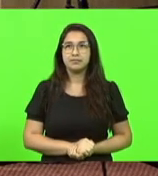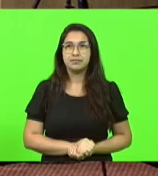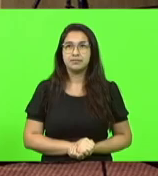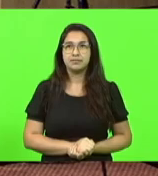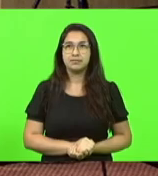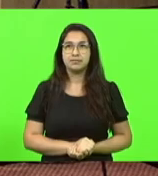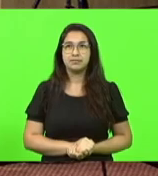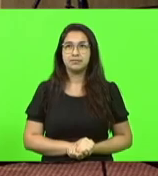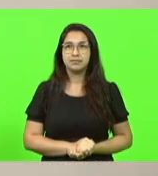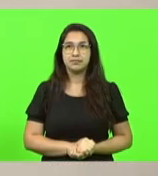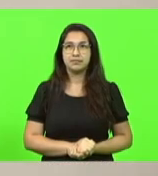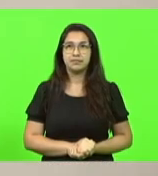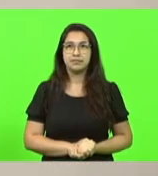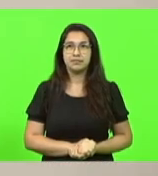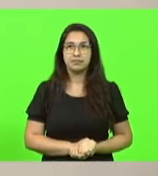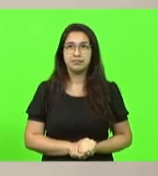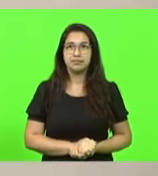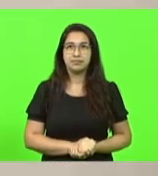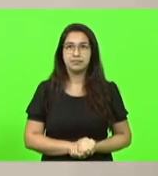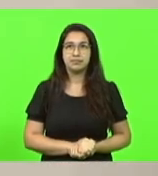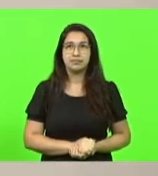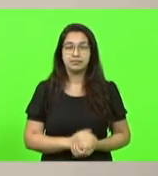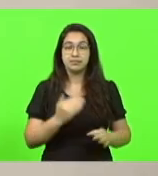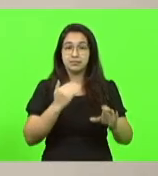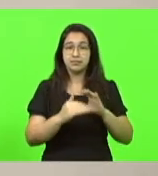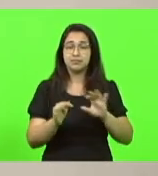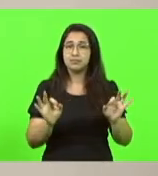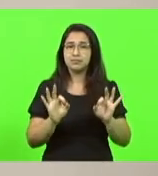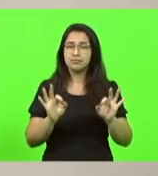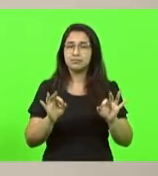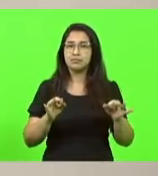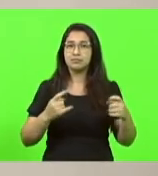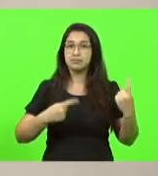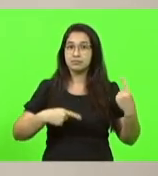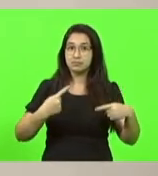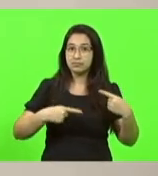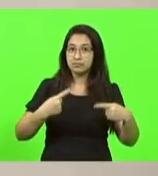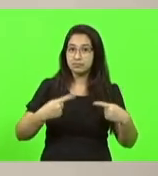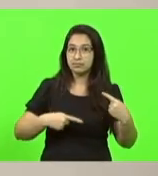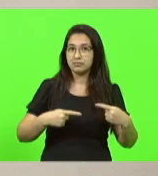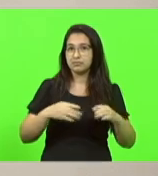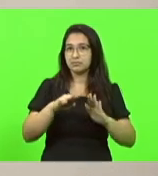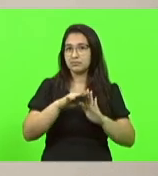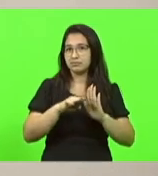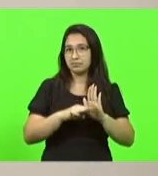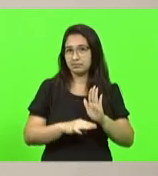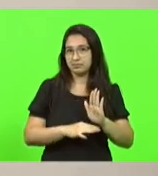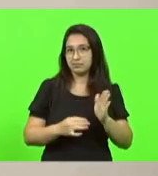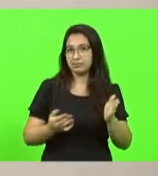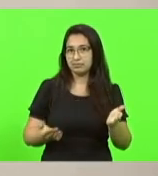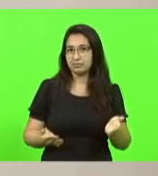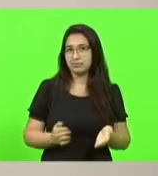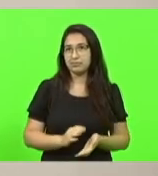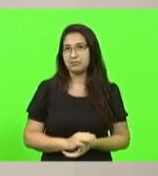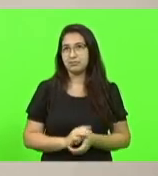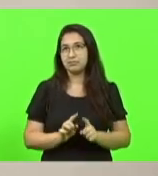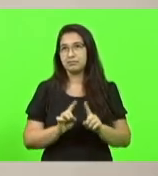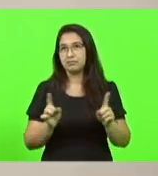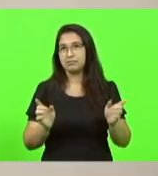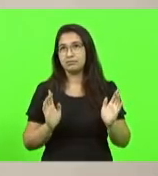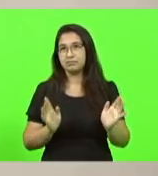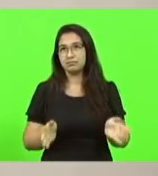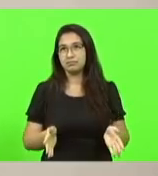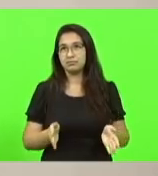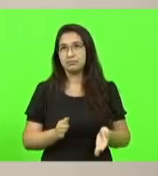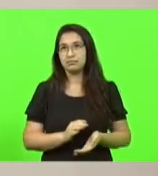verdade, nós estamos desvirtuando esse encaminhamento de voto, nós estamos discutindo a matéria no encaminhamento de voto, mas ouço a vossa excelência, como já foram várias exceções ao